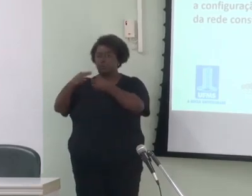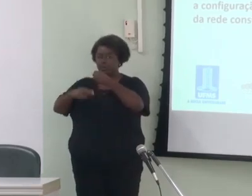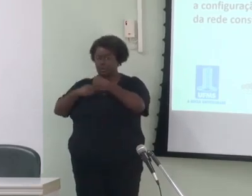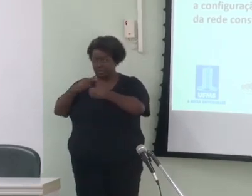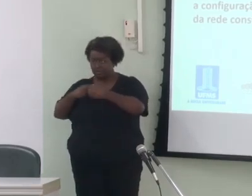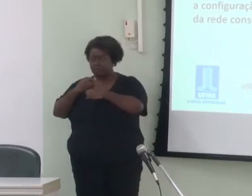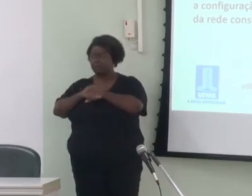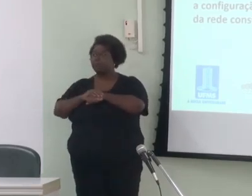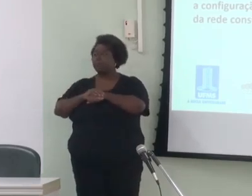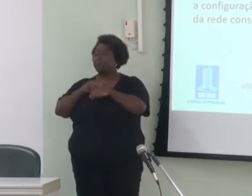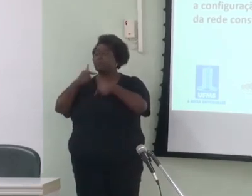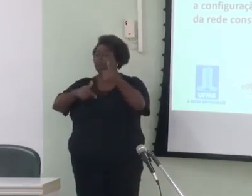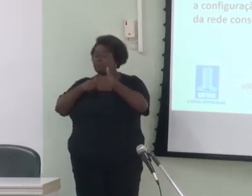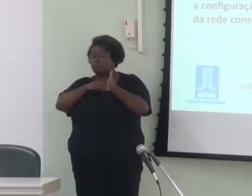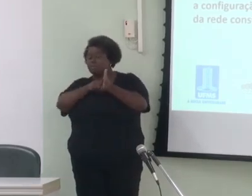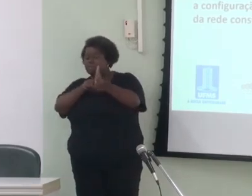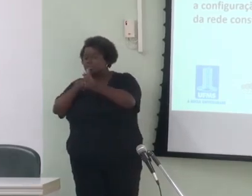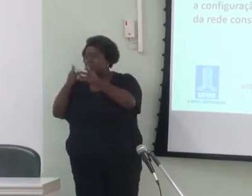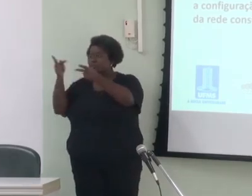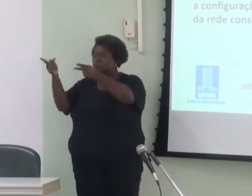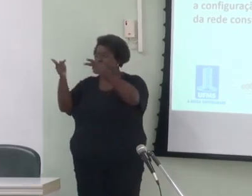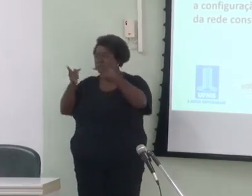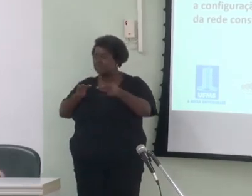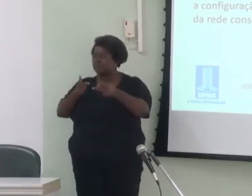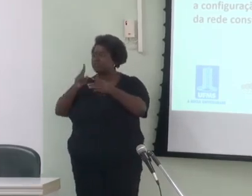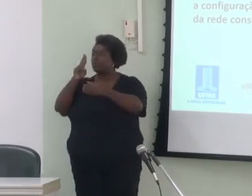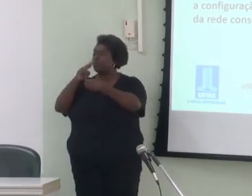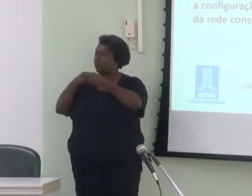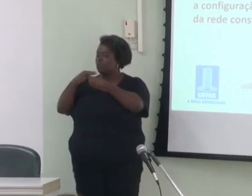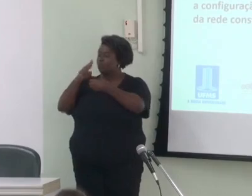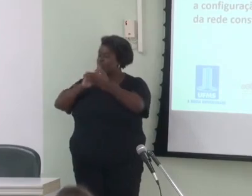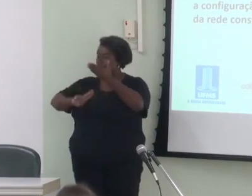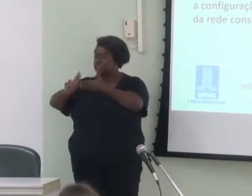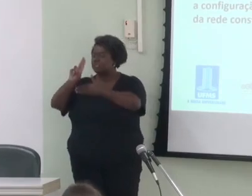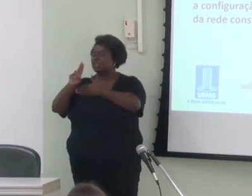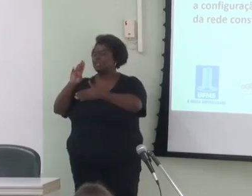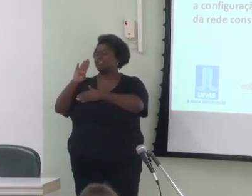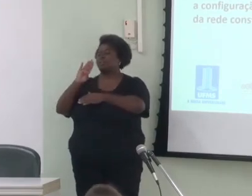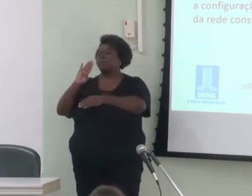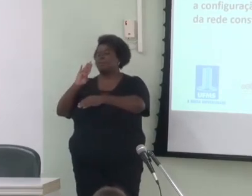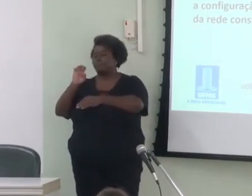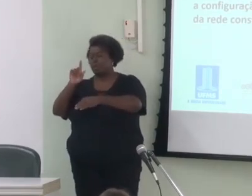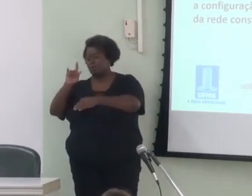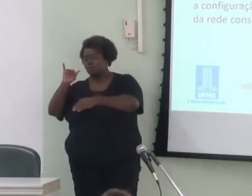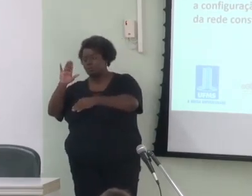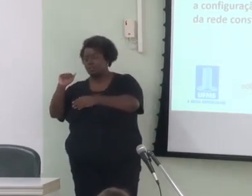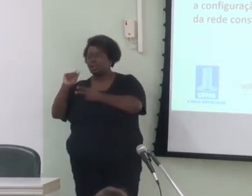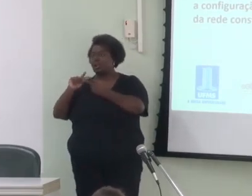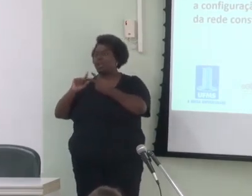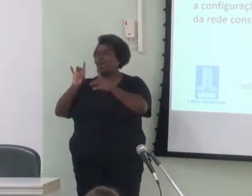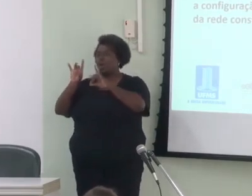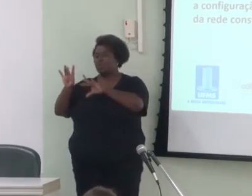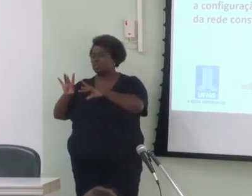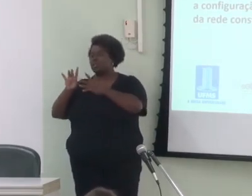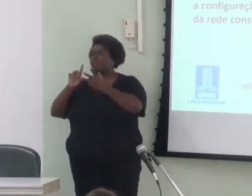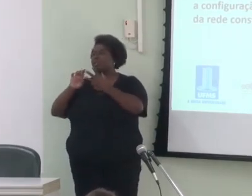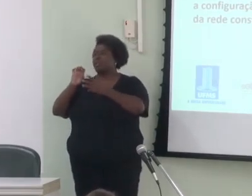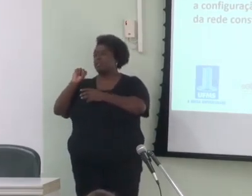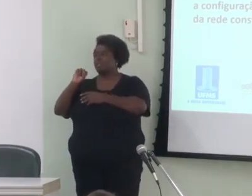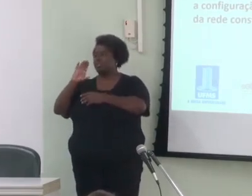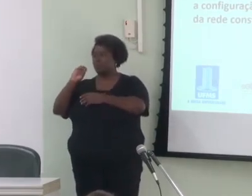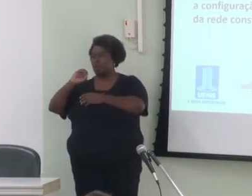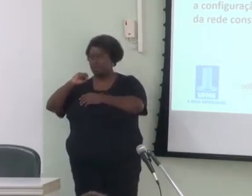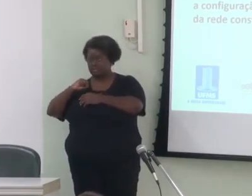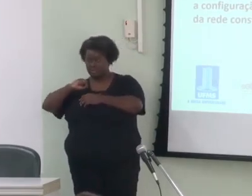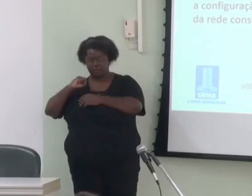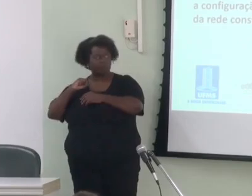atua como pesquisadora visitante em universidades da Áustria da Bélgica e da Escócia atualmente é professora associada de